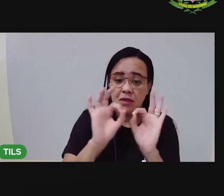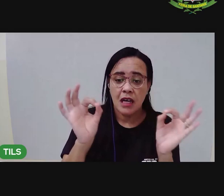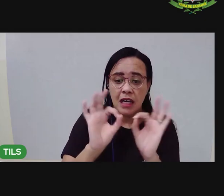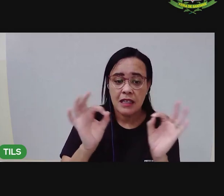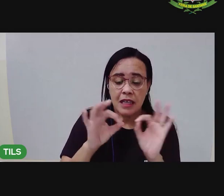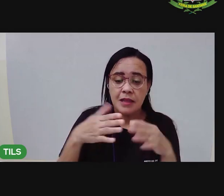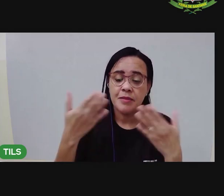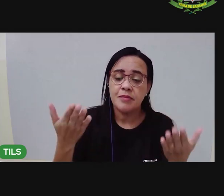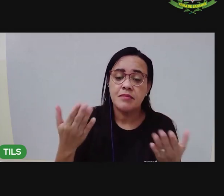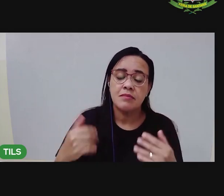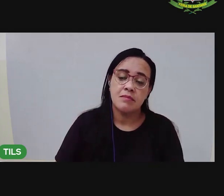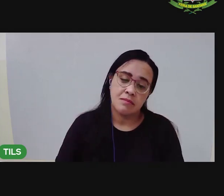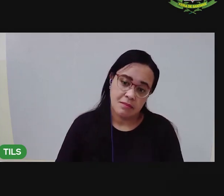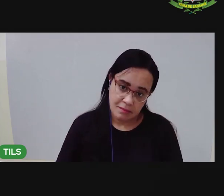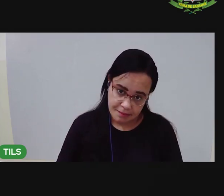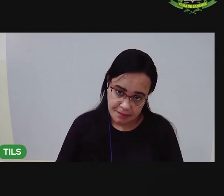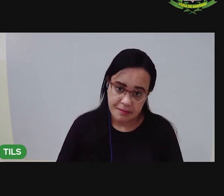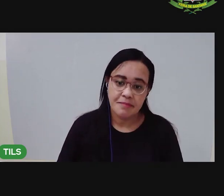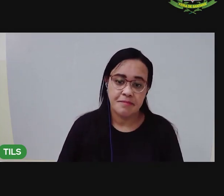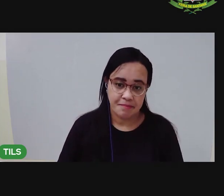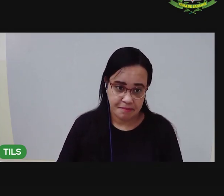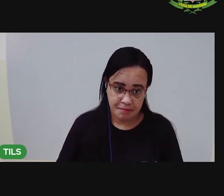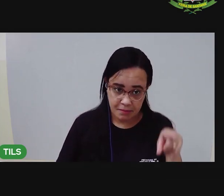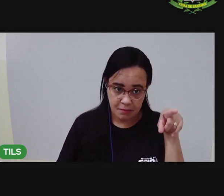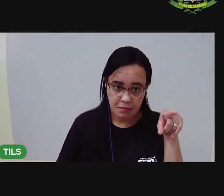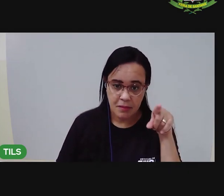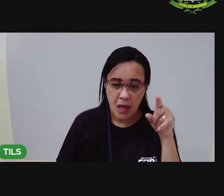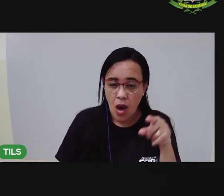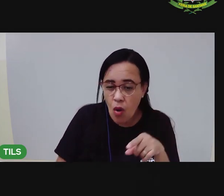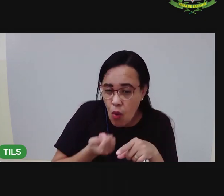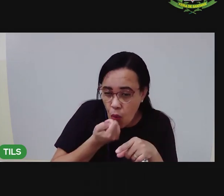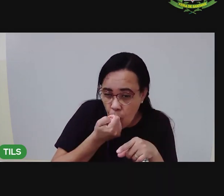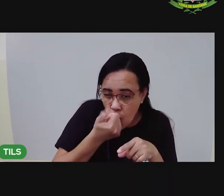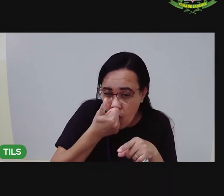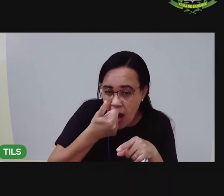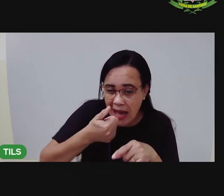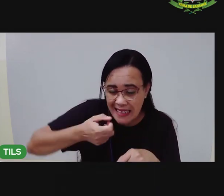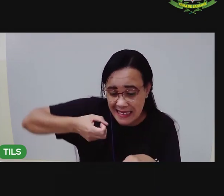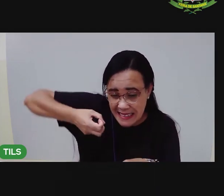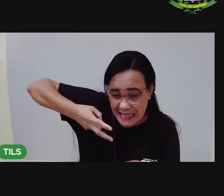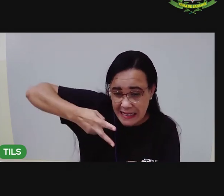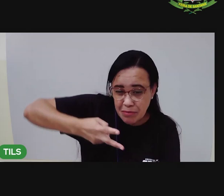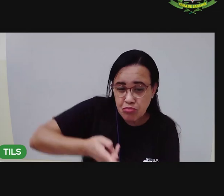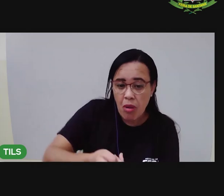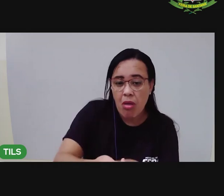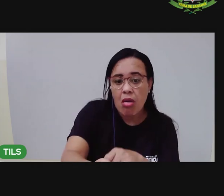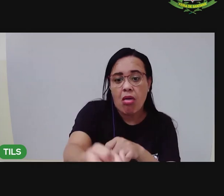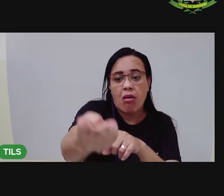Eu acho que ele quase caía aqui dessa bicicleta.